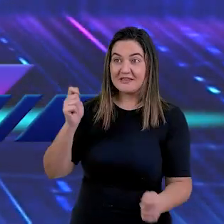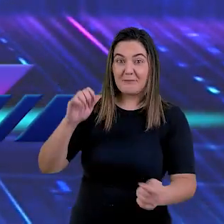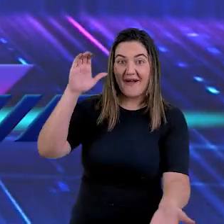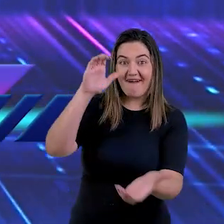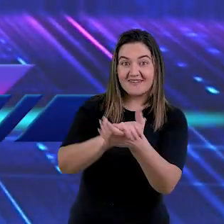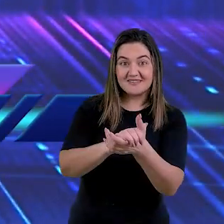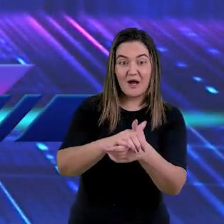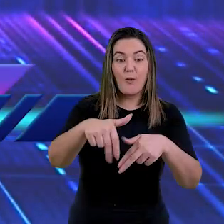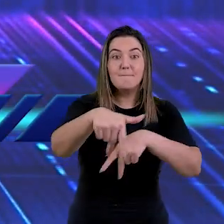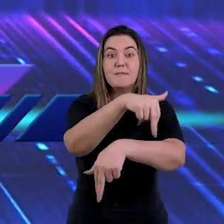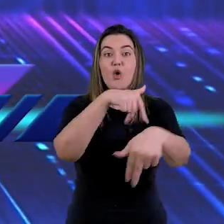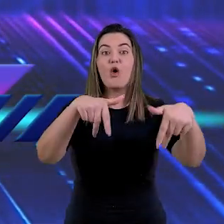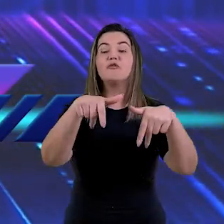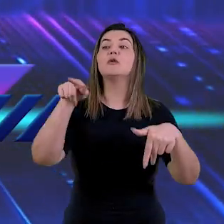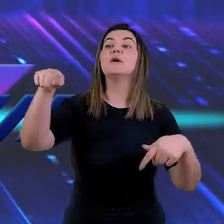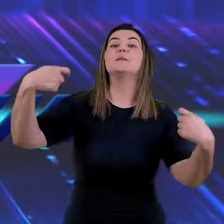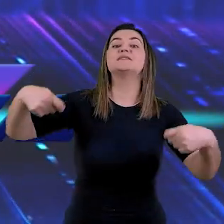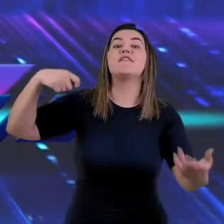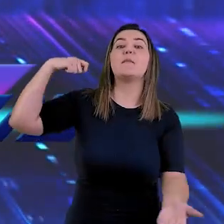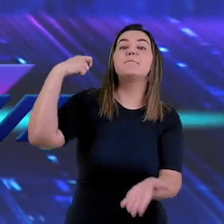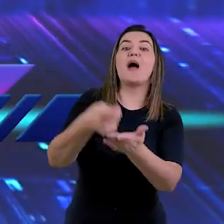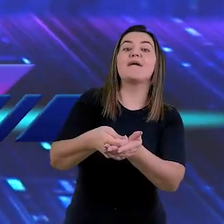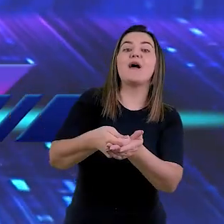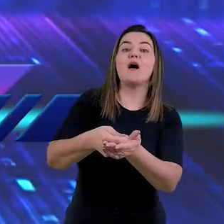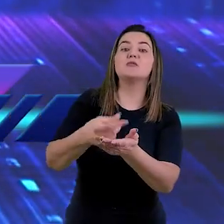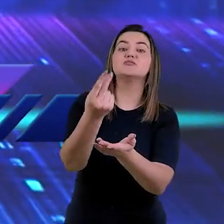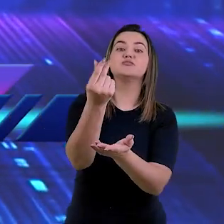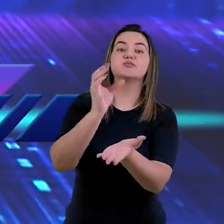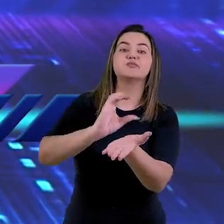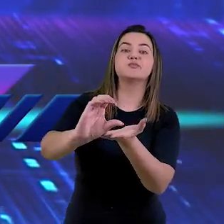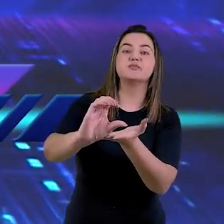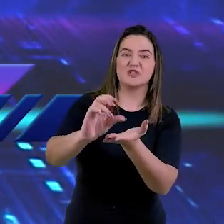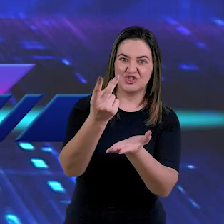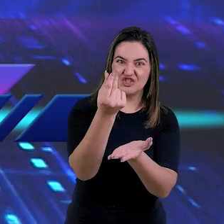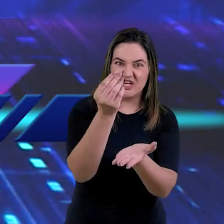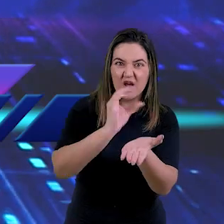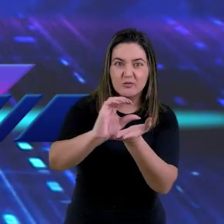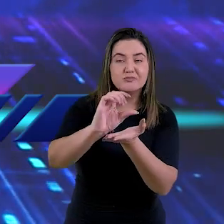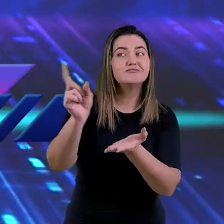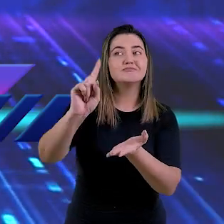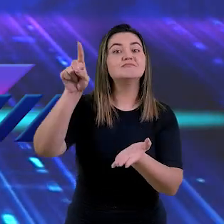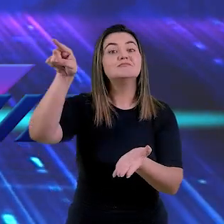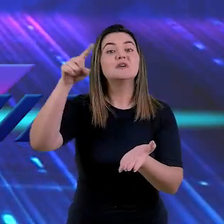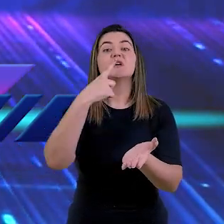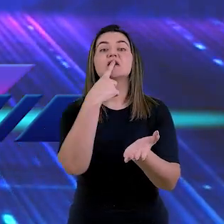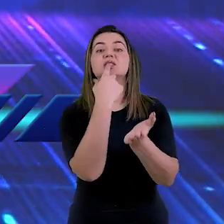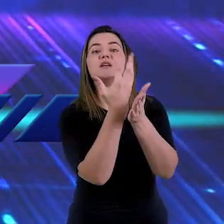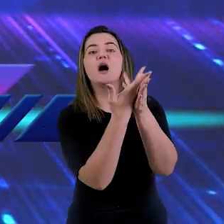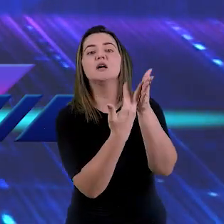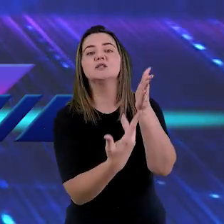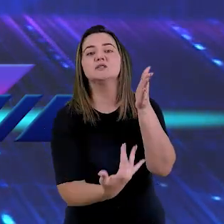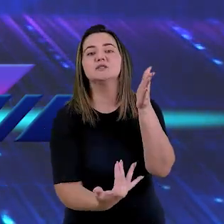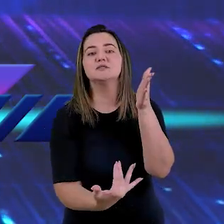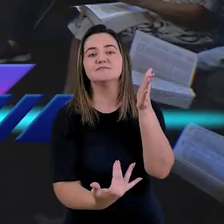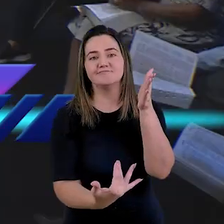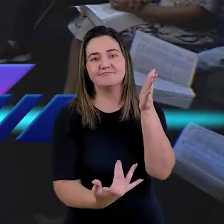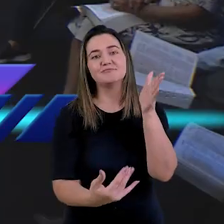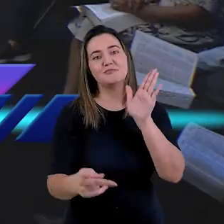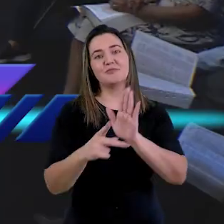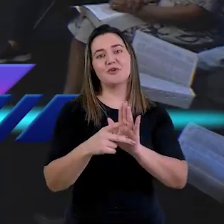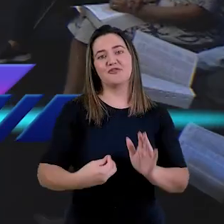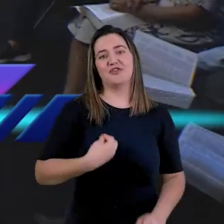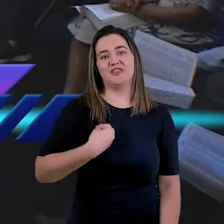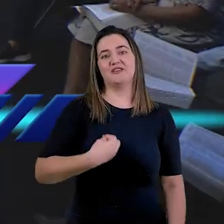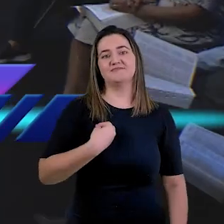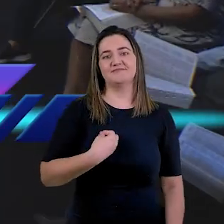se casar com a humanidade, Ele paga esse dote com sangue. Ele paga esse dote